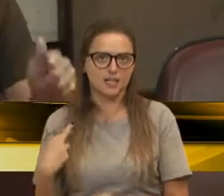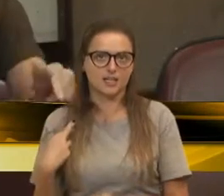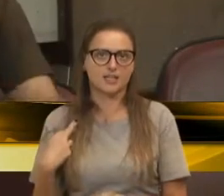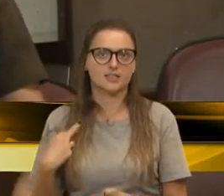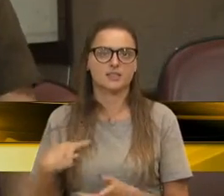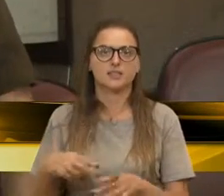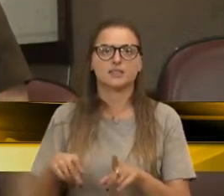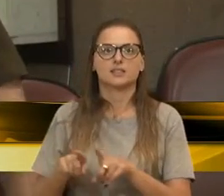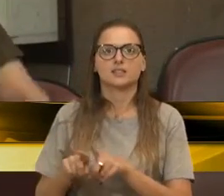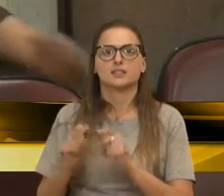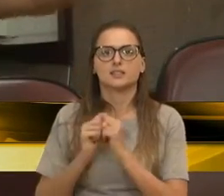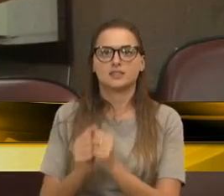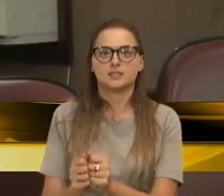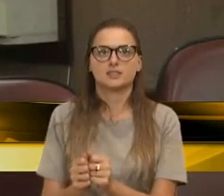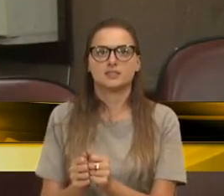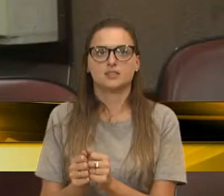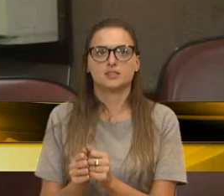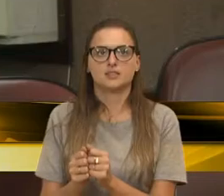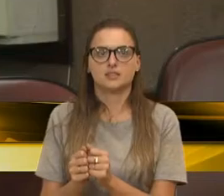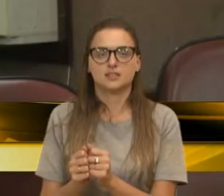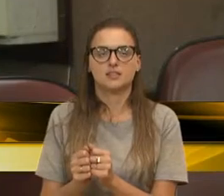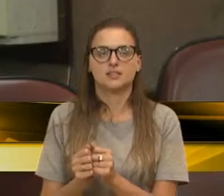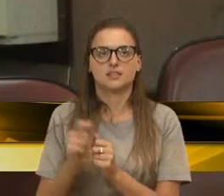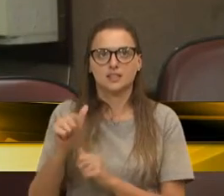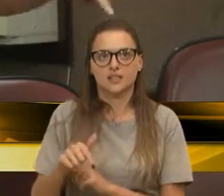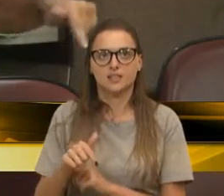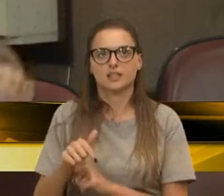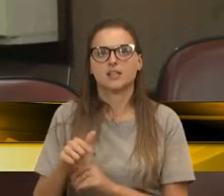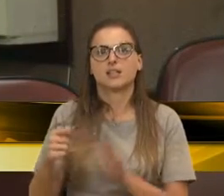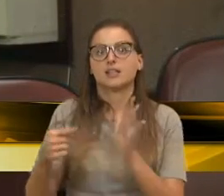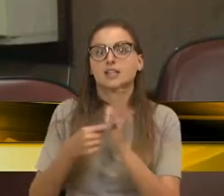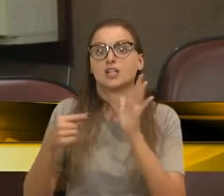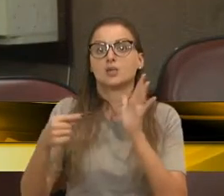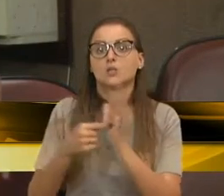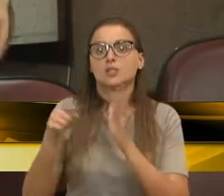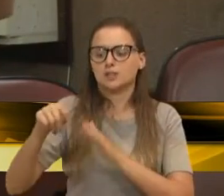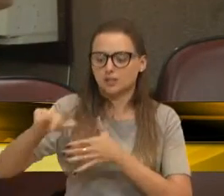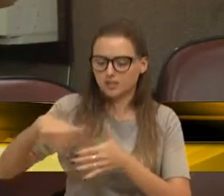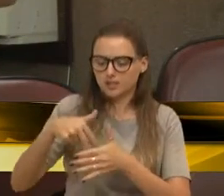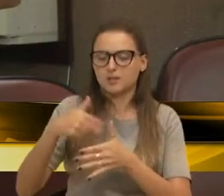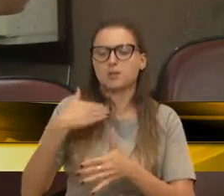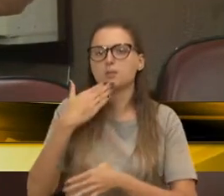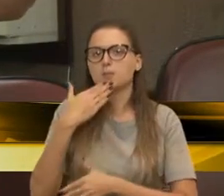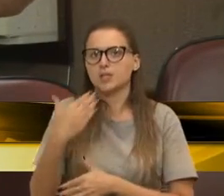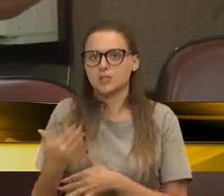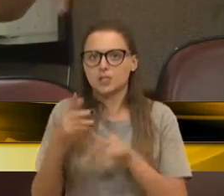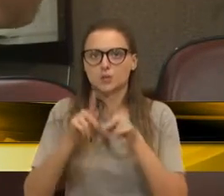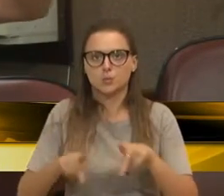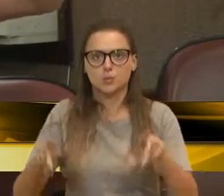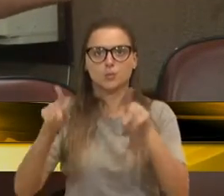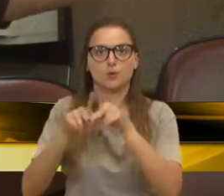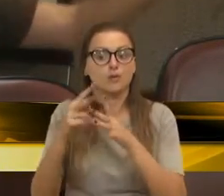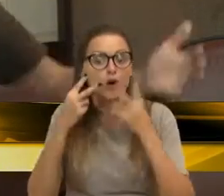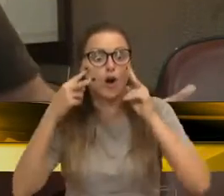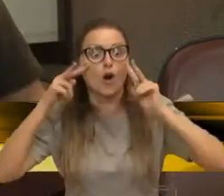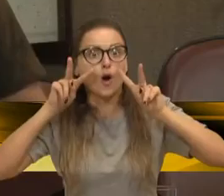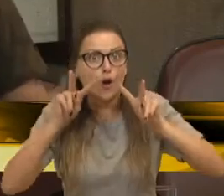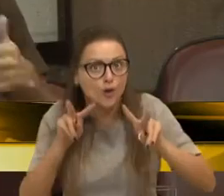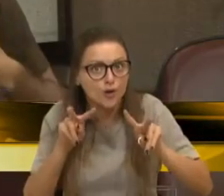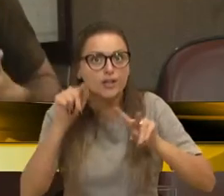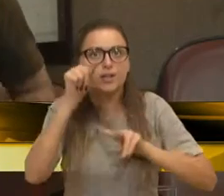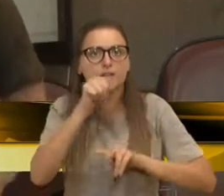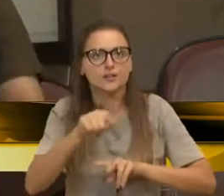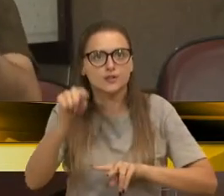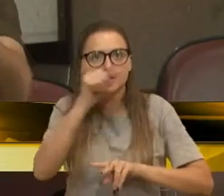CC, como cargo de confiança. Daí, desde o início, eu fico denunciando aqui nessa tribuna e pedindo para a população de Caxias, olha, vocês que votaram,